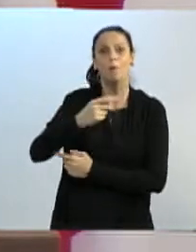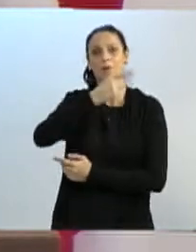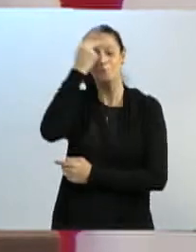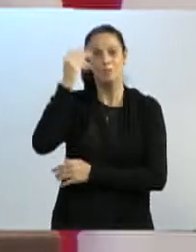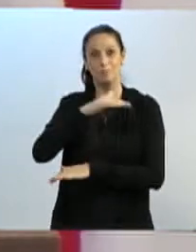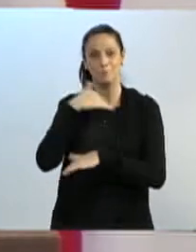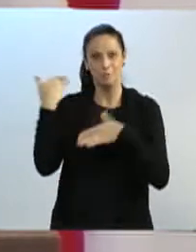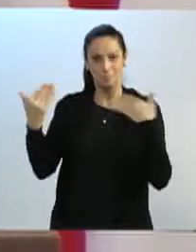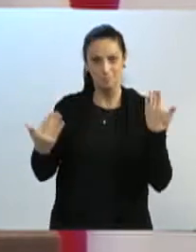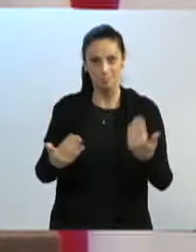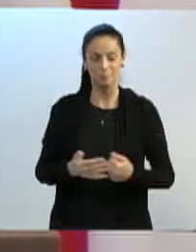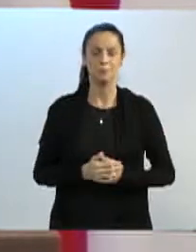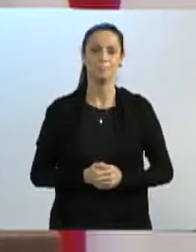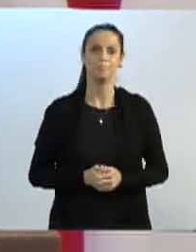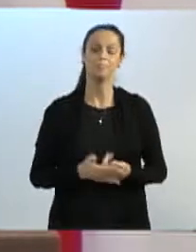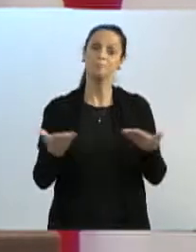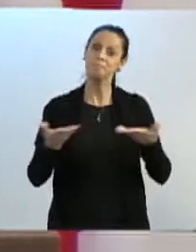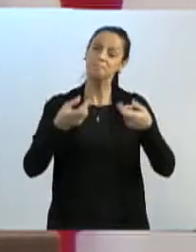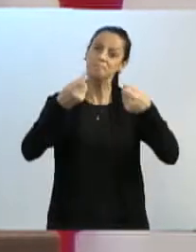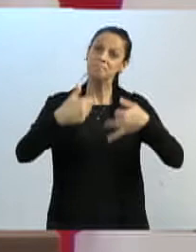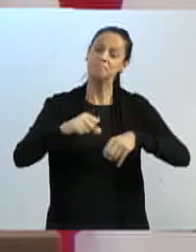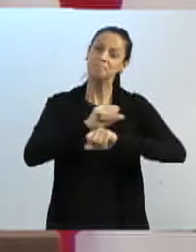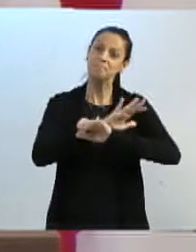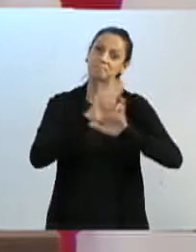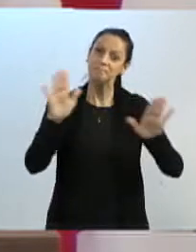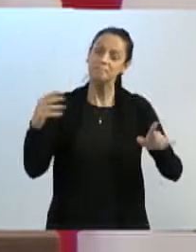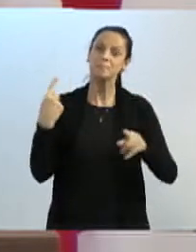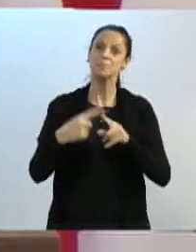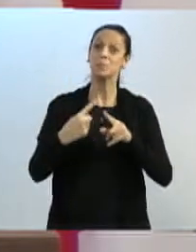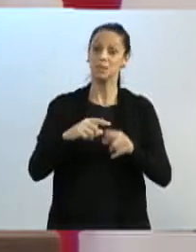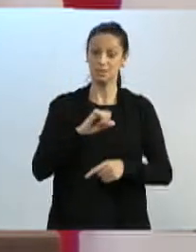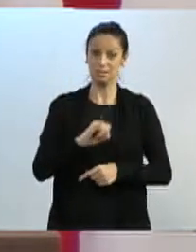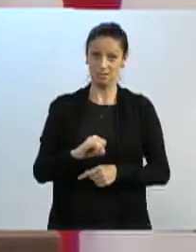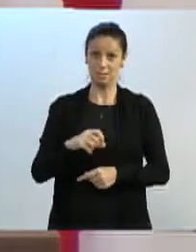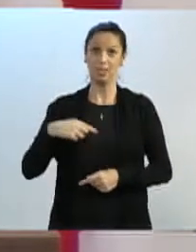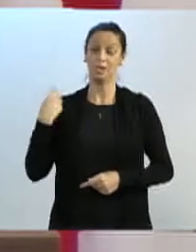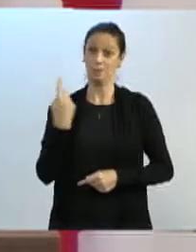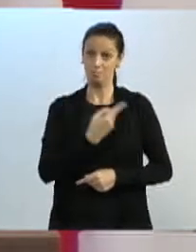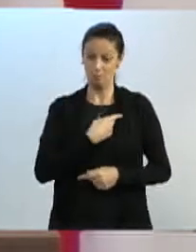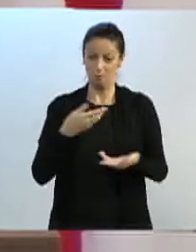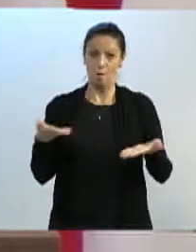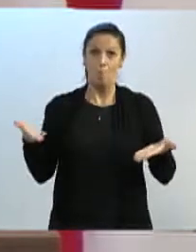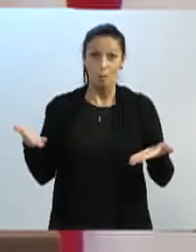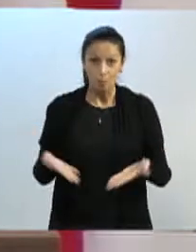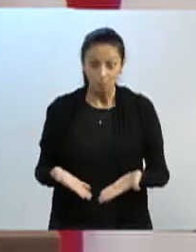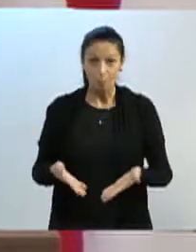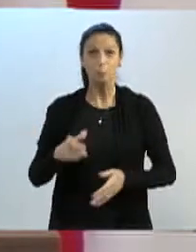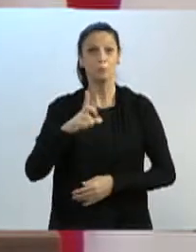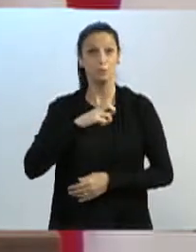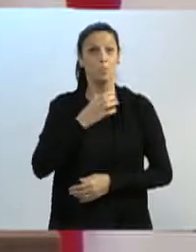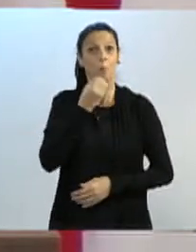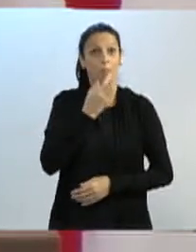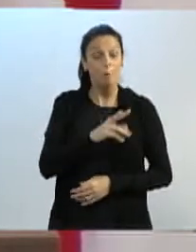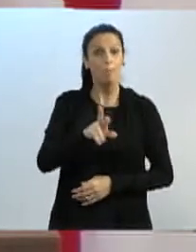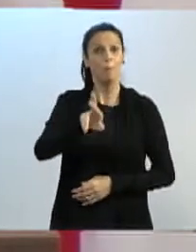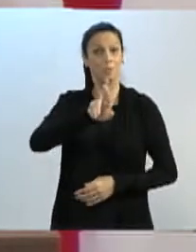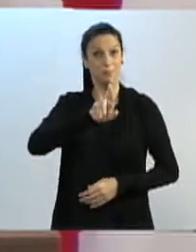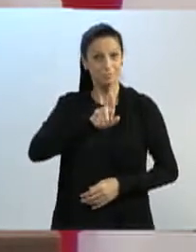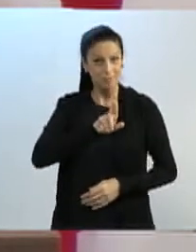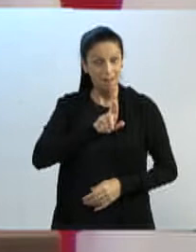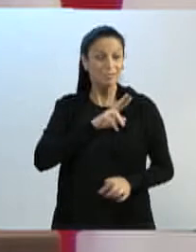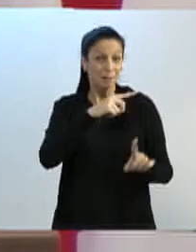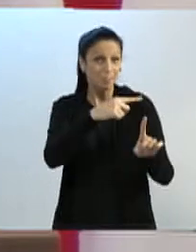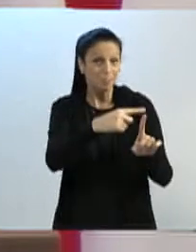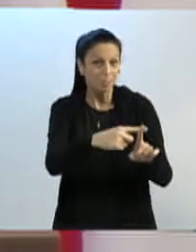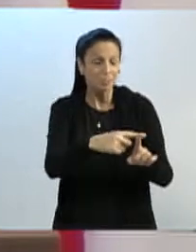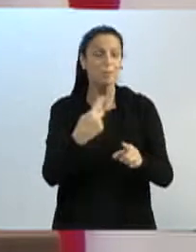esclarecimento, porque o resultado que nós chegamos aqui com um ano de trabalho se deu justamente com essas ações que nós já